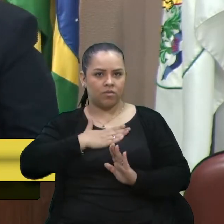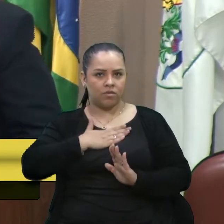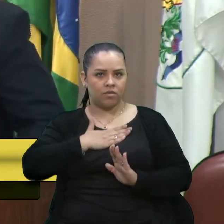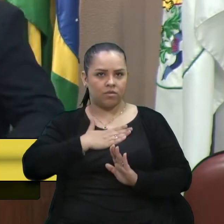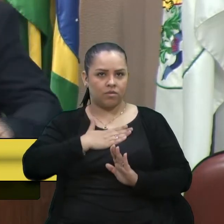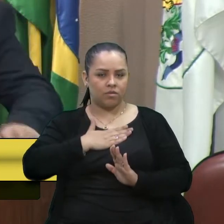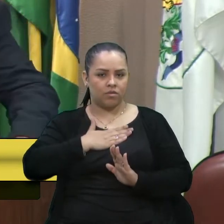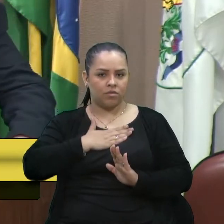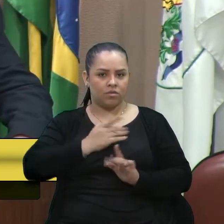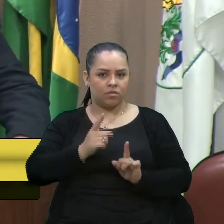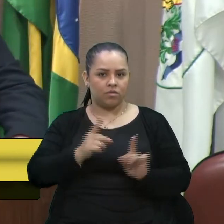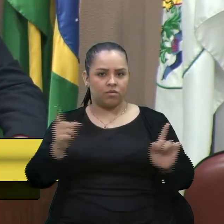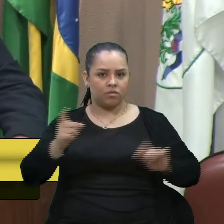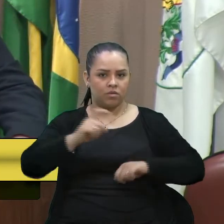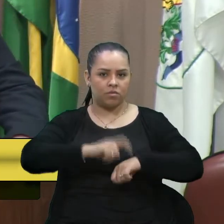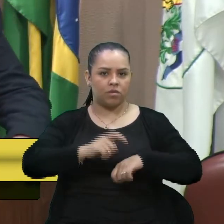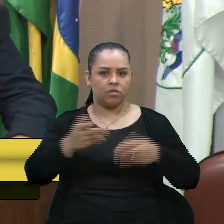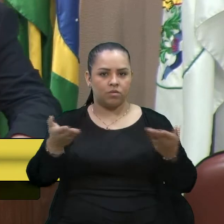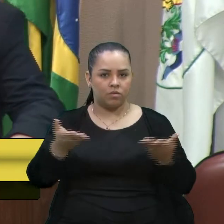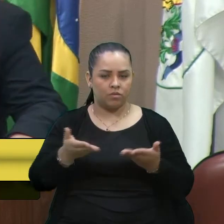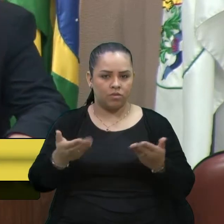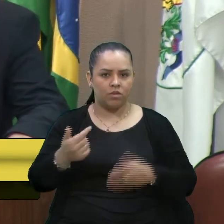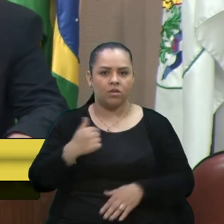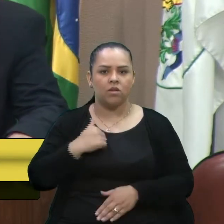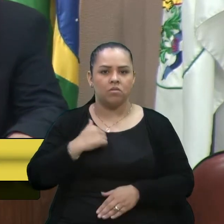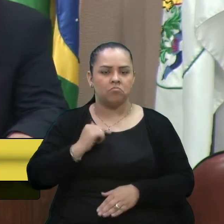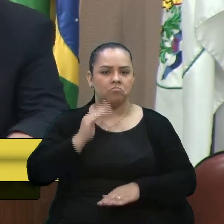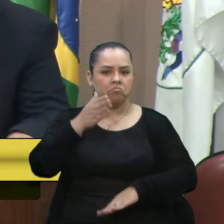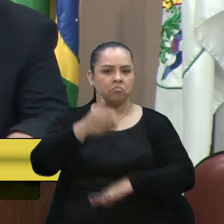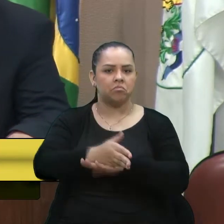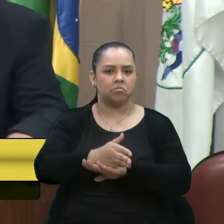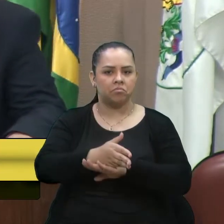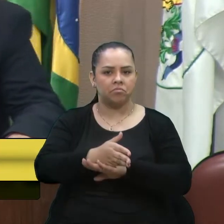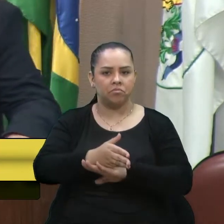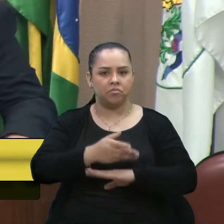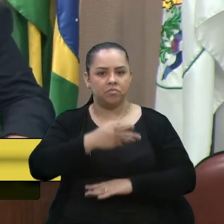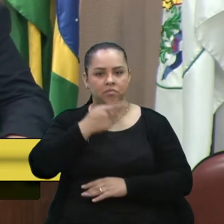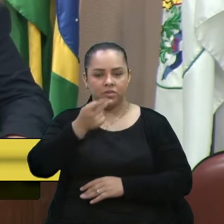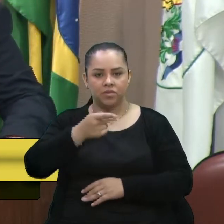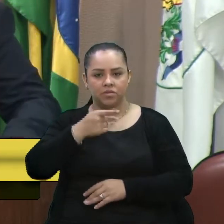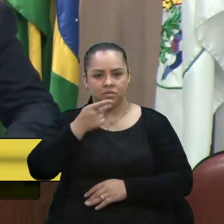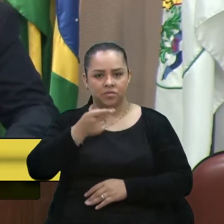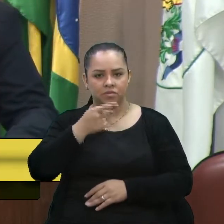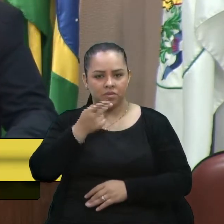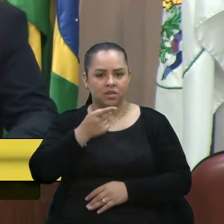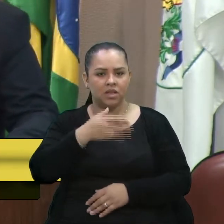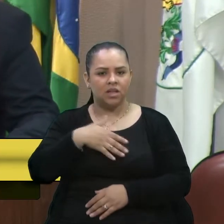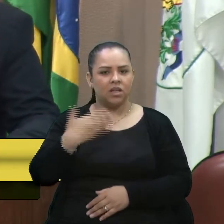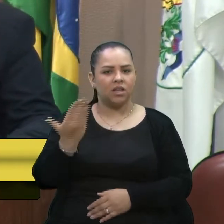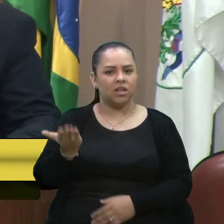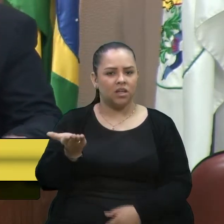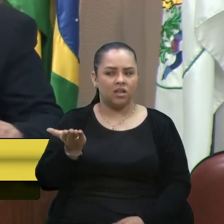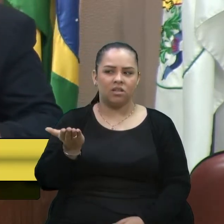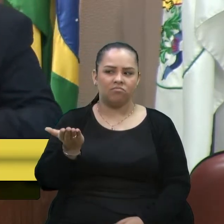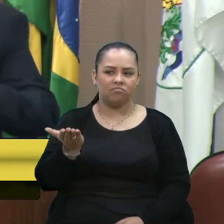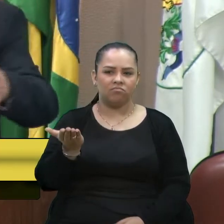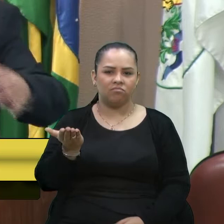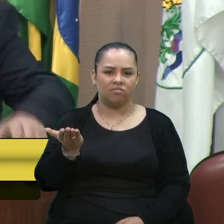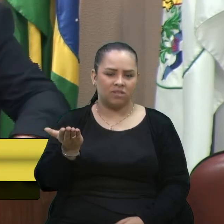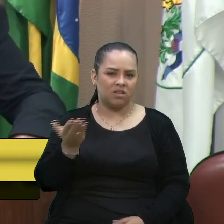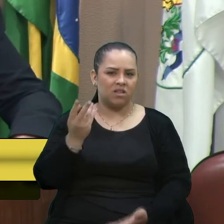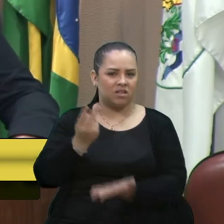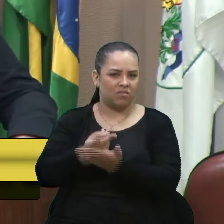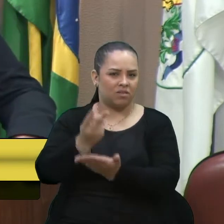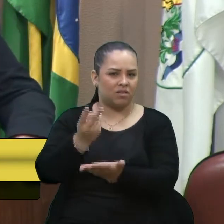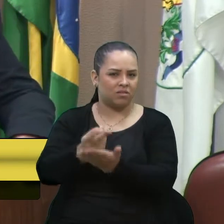expediente de hoje. E eu quero confessar que ele tem sido bastante enfático